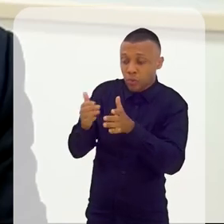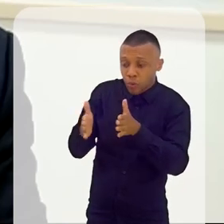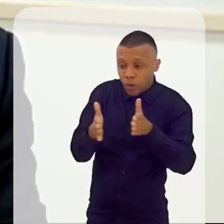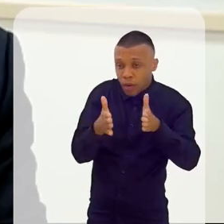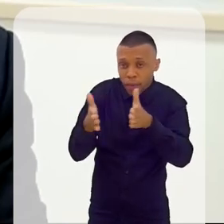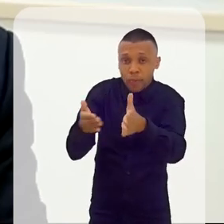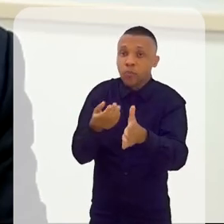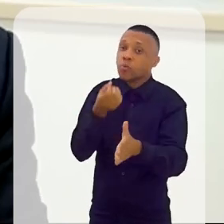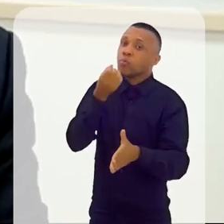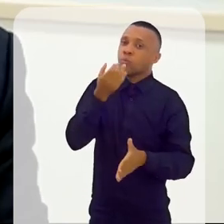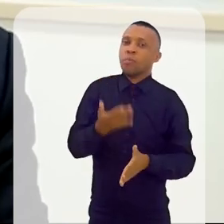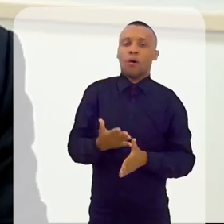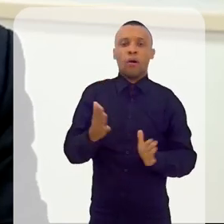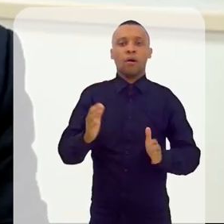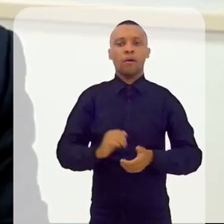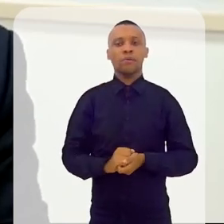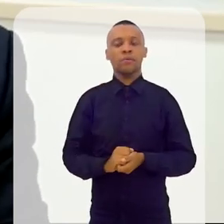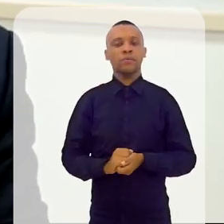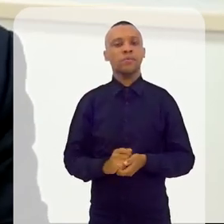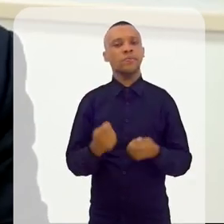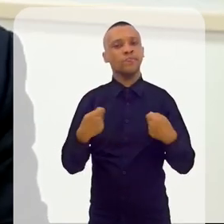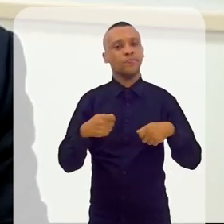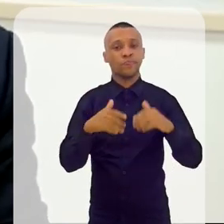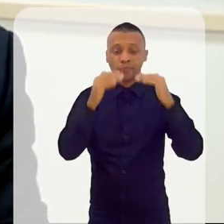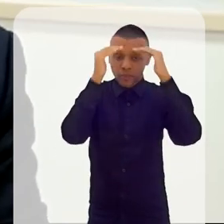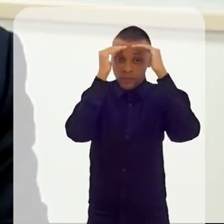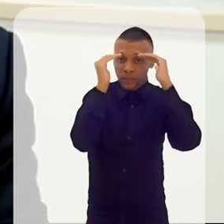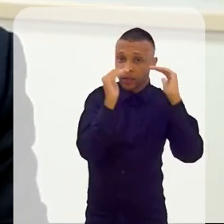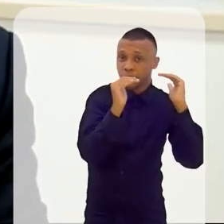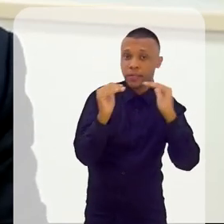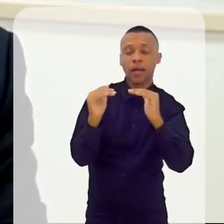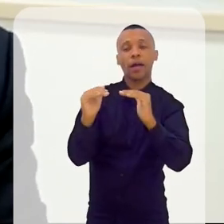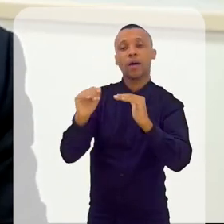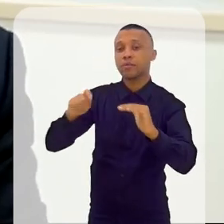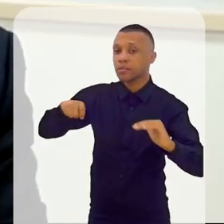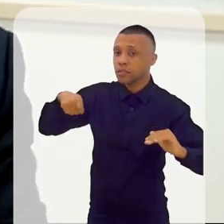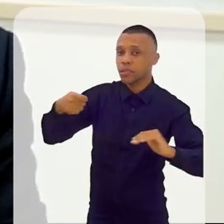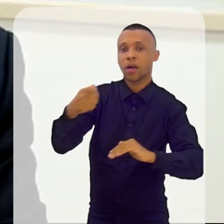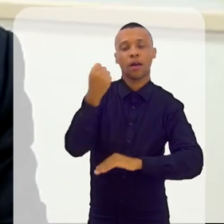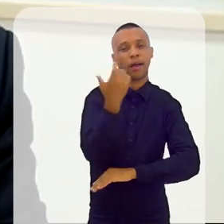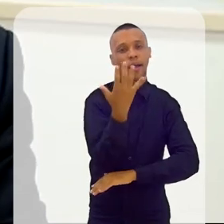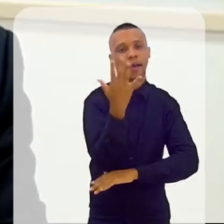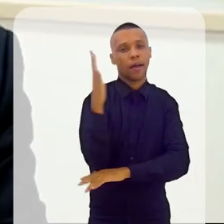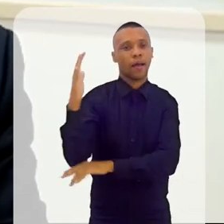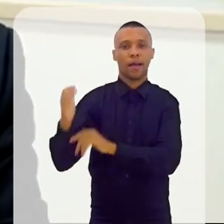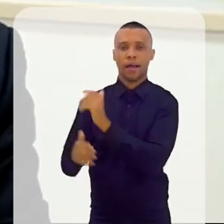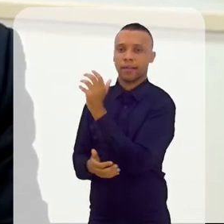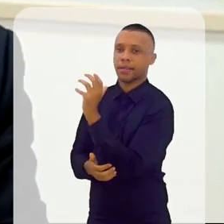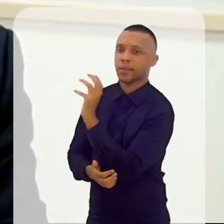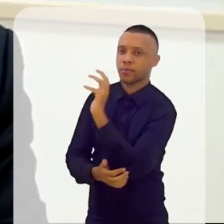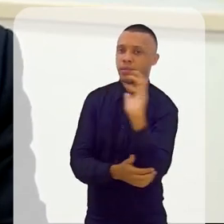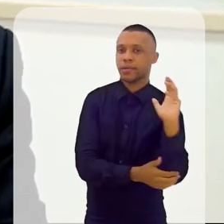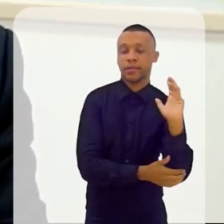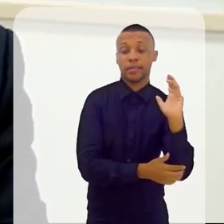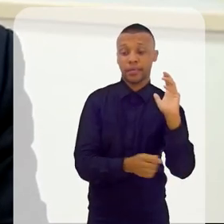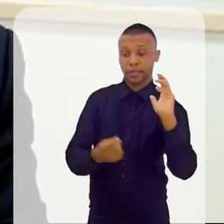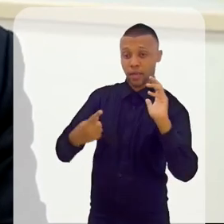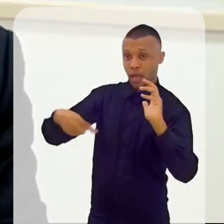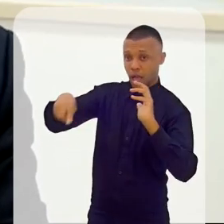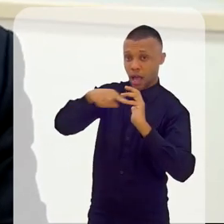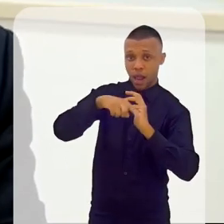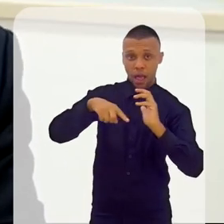muito bacana, Um caminho que respeita a natureza, E que a natureza não respeita